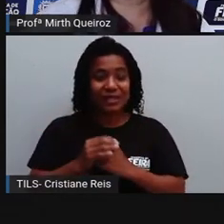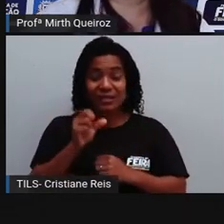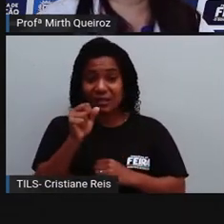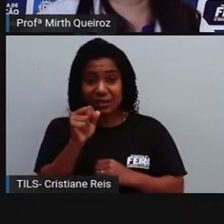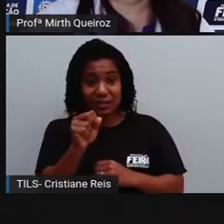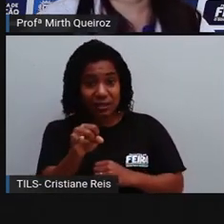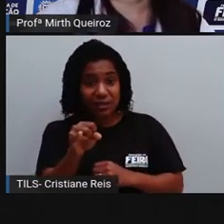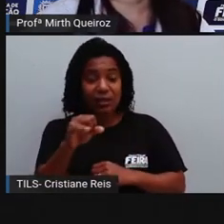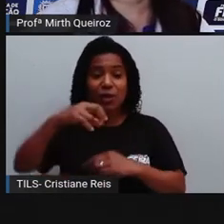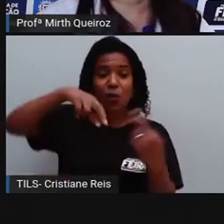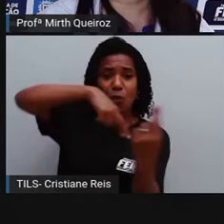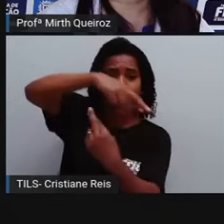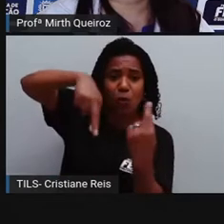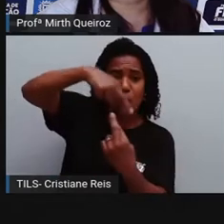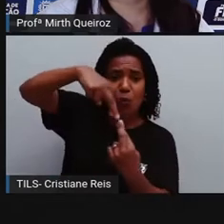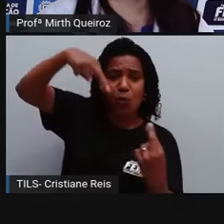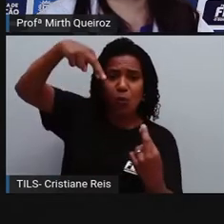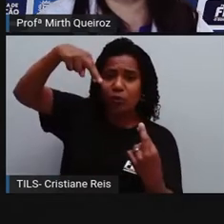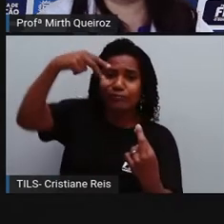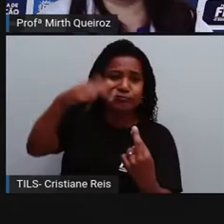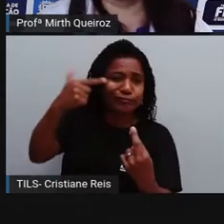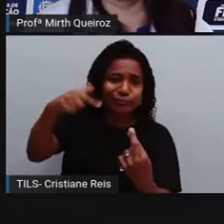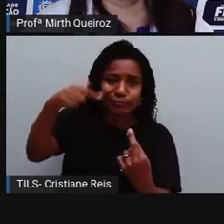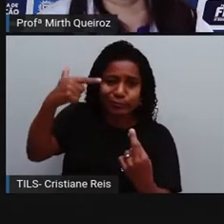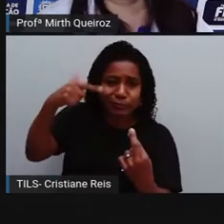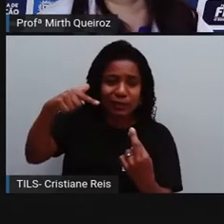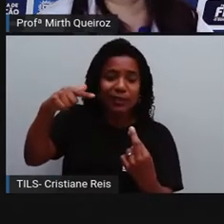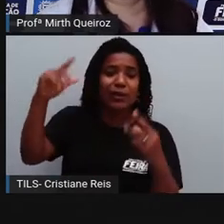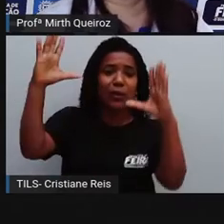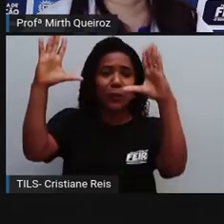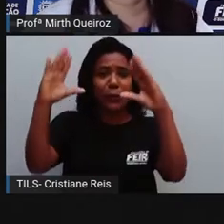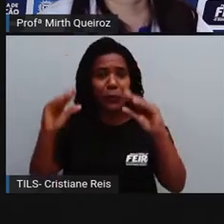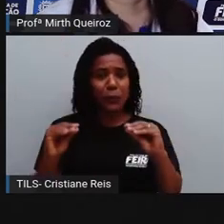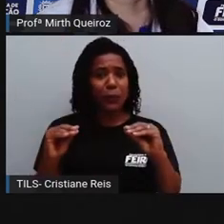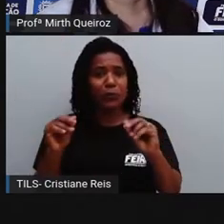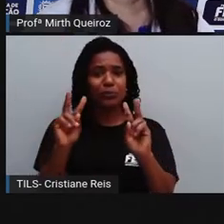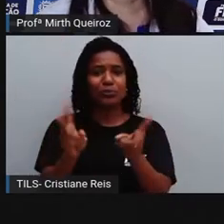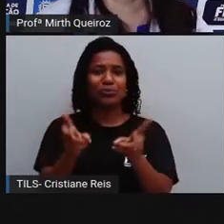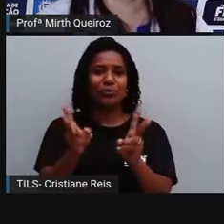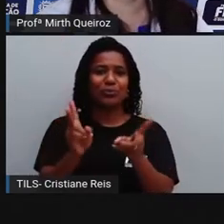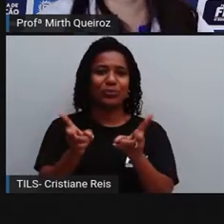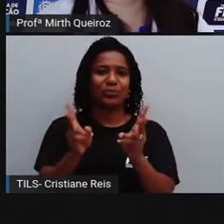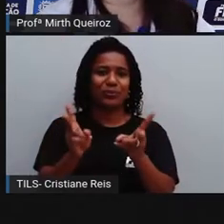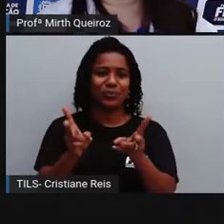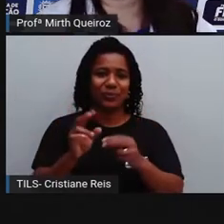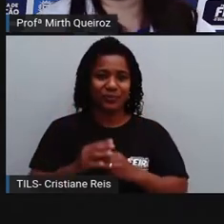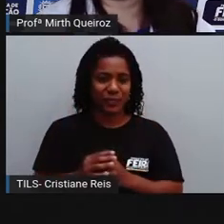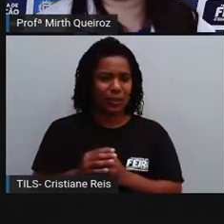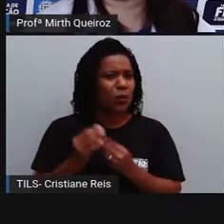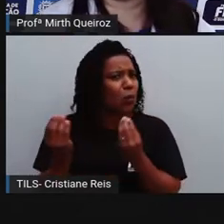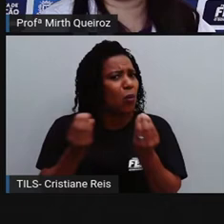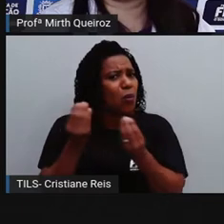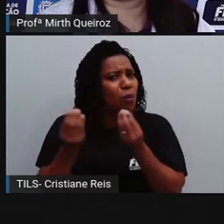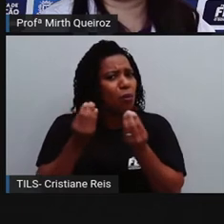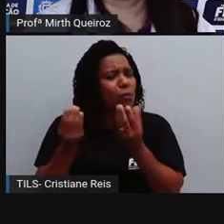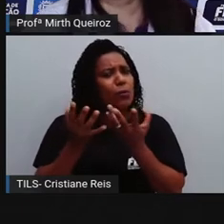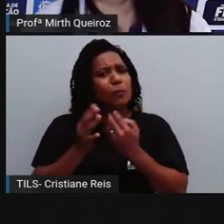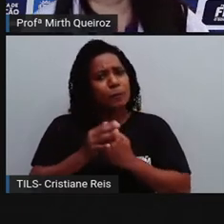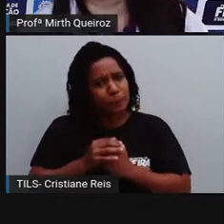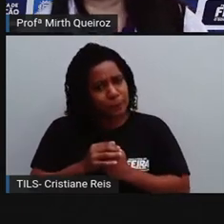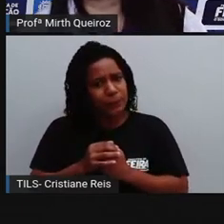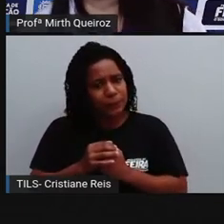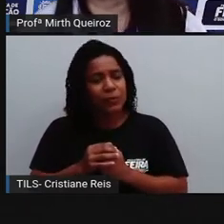Se não houvesse esse movimento. Como assim, Pró? O que que aconteceria se não houvesse esse movimento?